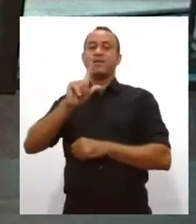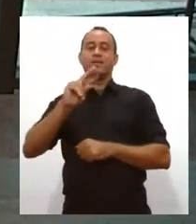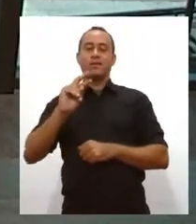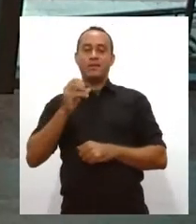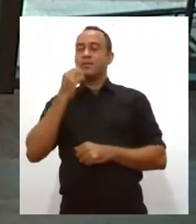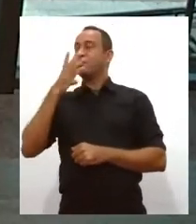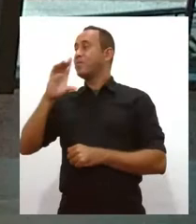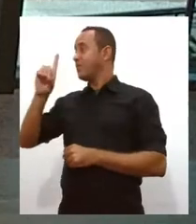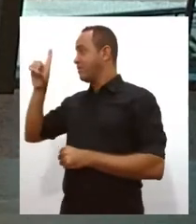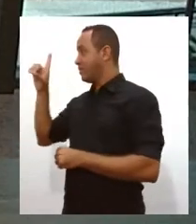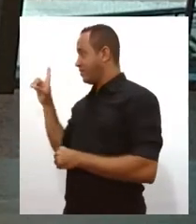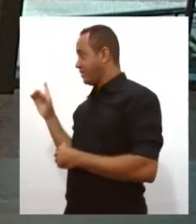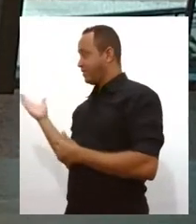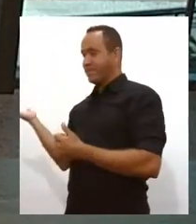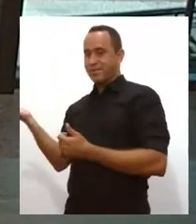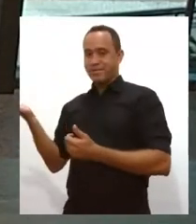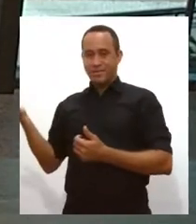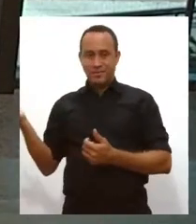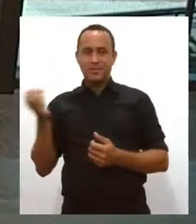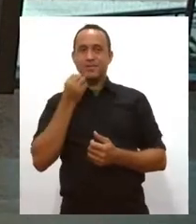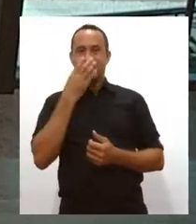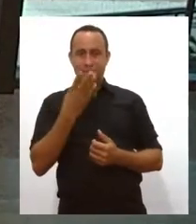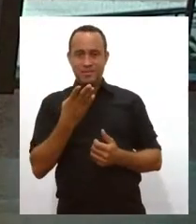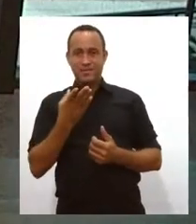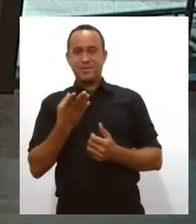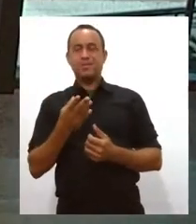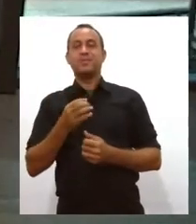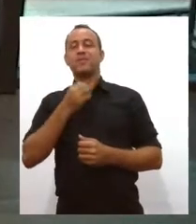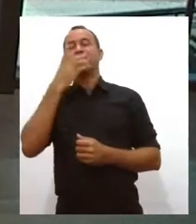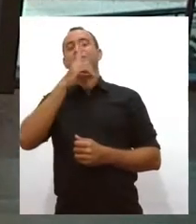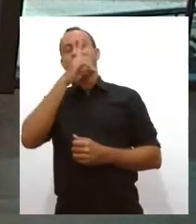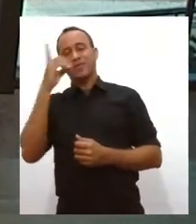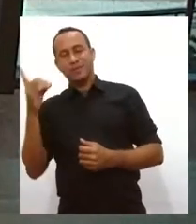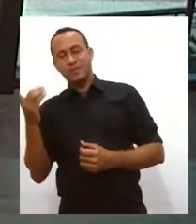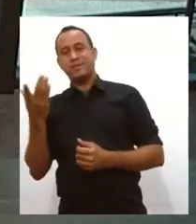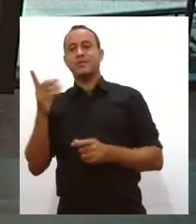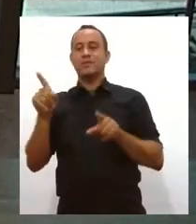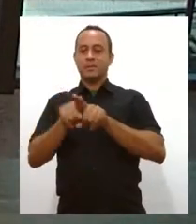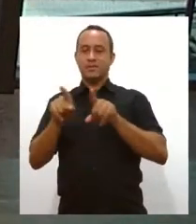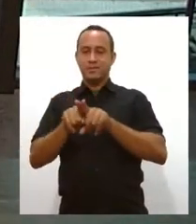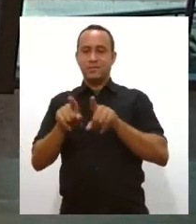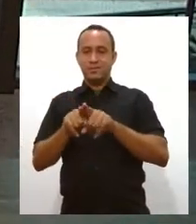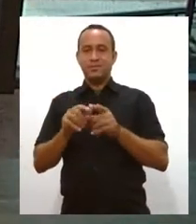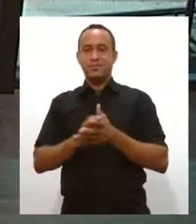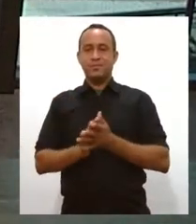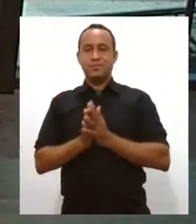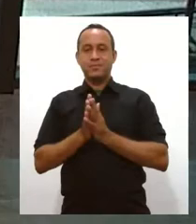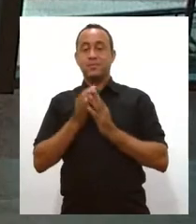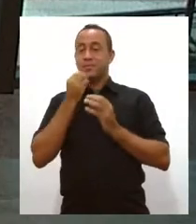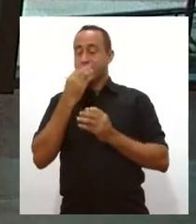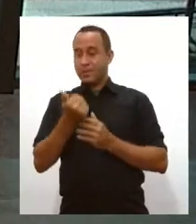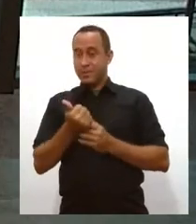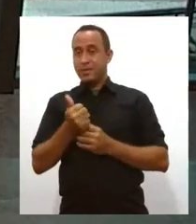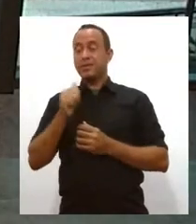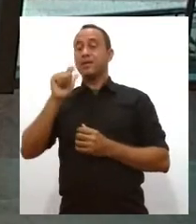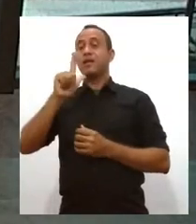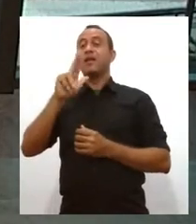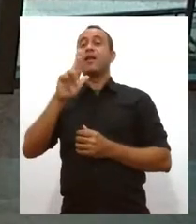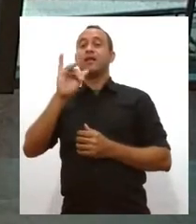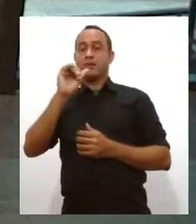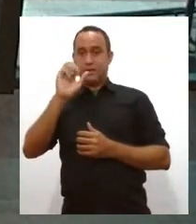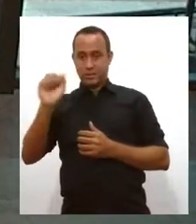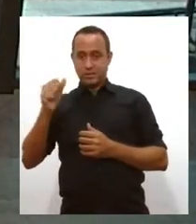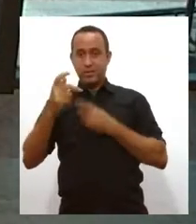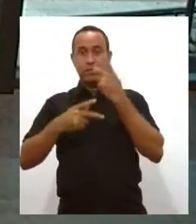vocês. Tudo bem? Bom dia, Silvia. Bom dia, Valquíria. Muito bem. Arícia, vamos começar contigo então,